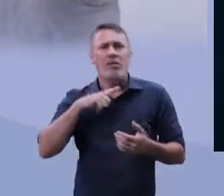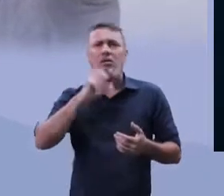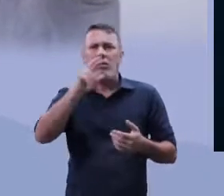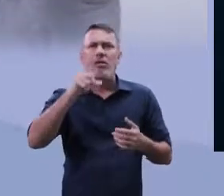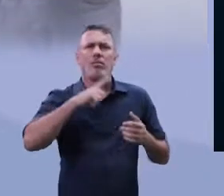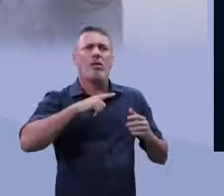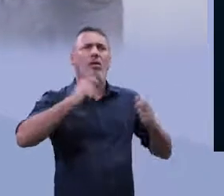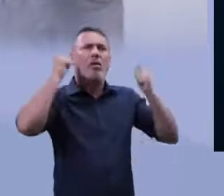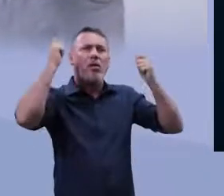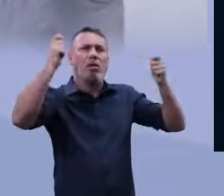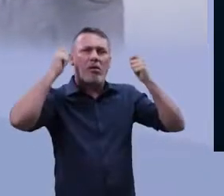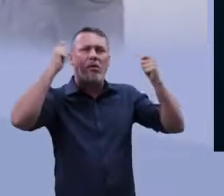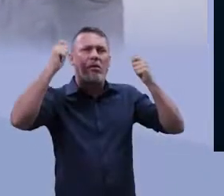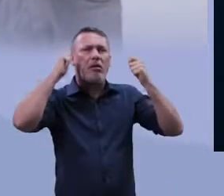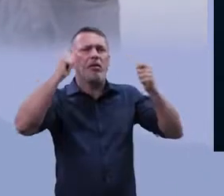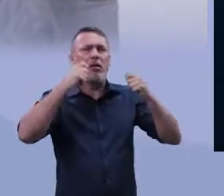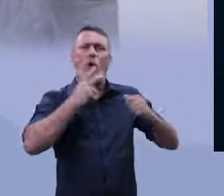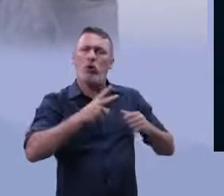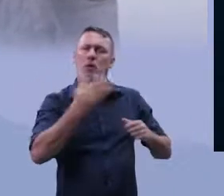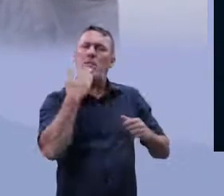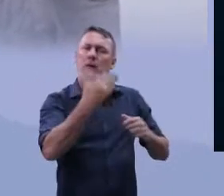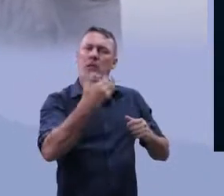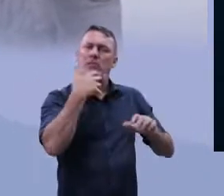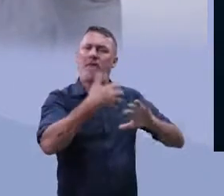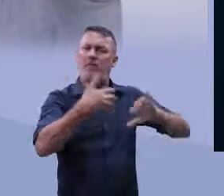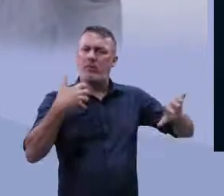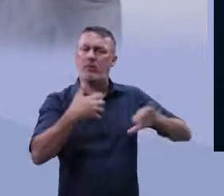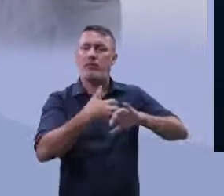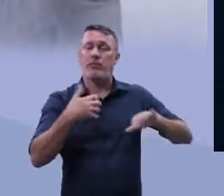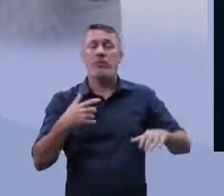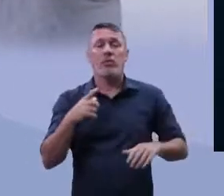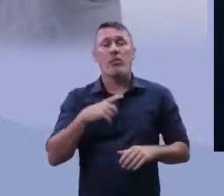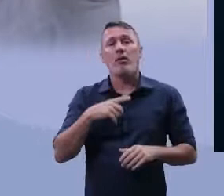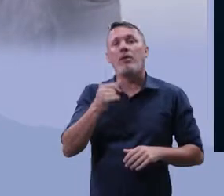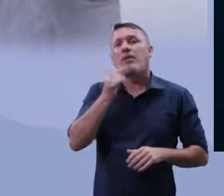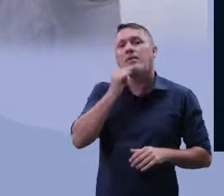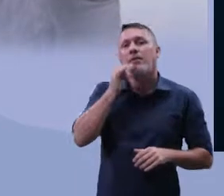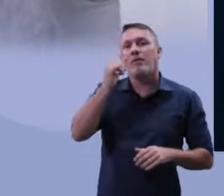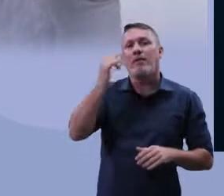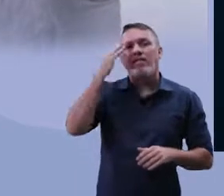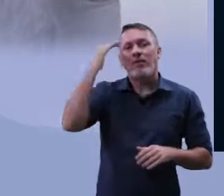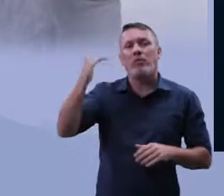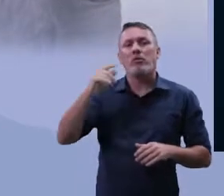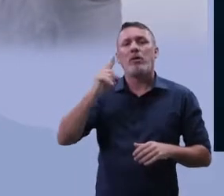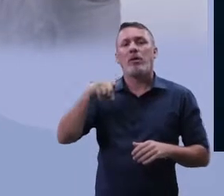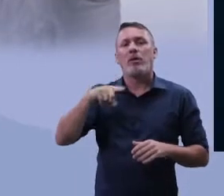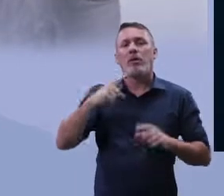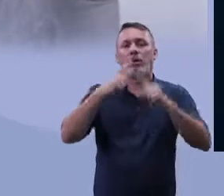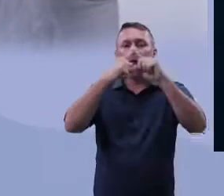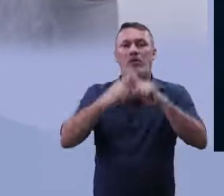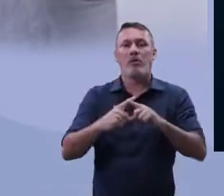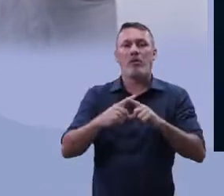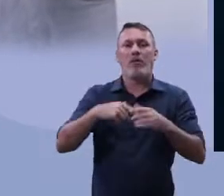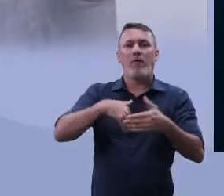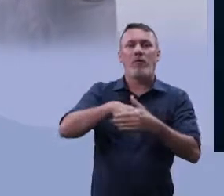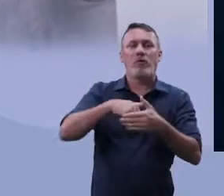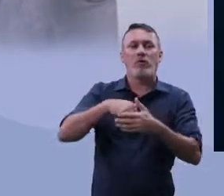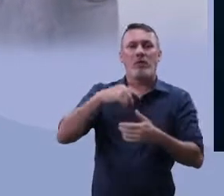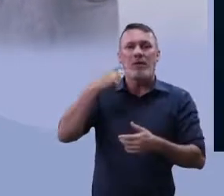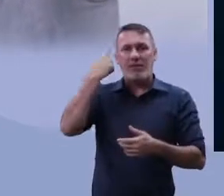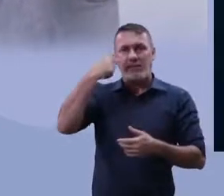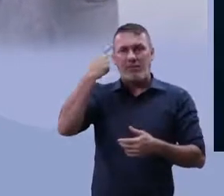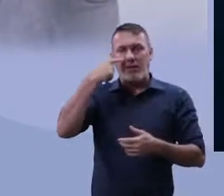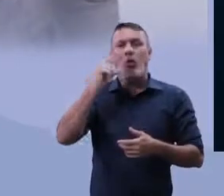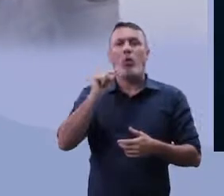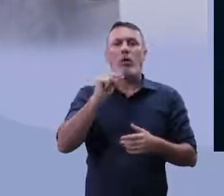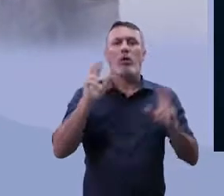aí protestos. Um exemplo que a gente tem é relacionado ao campeonato espanhol, a famosa Copa do Rei, onde